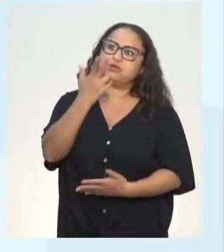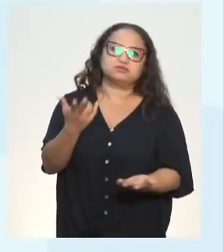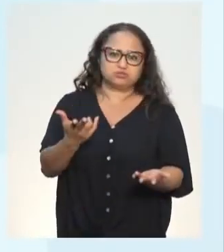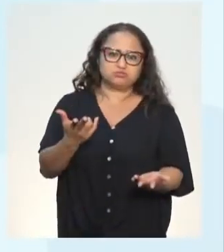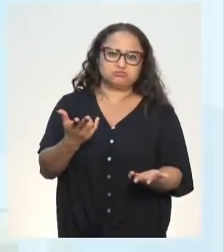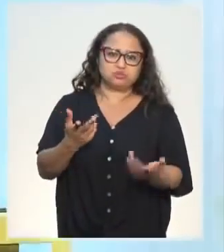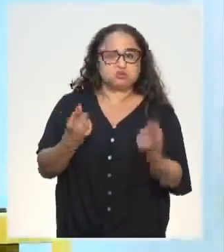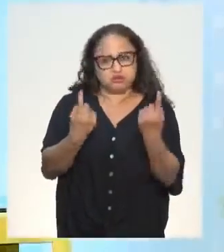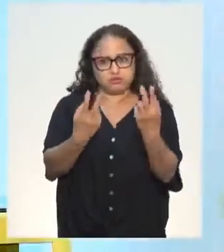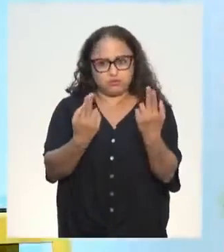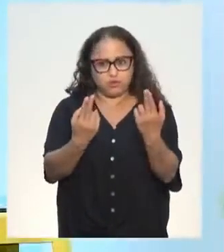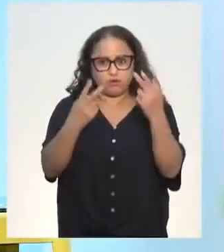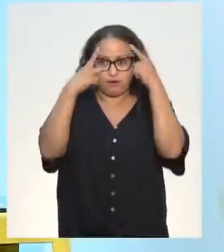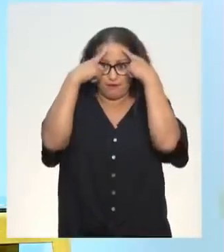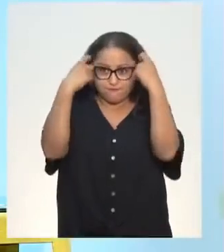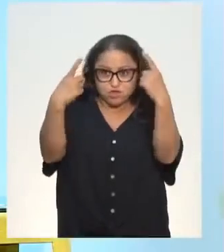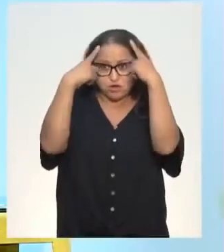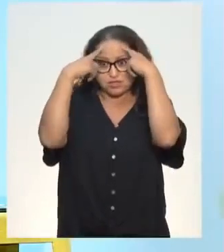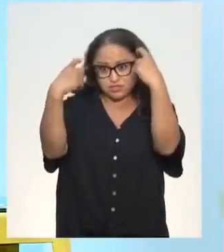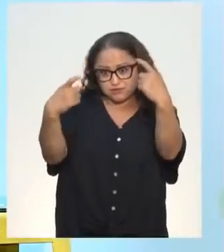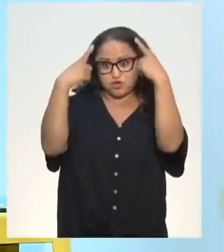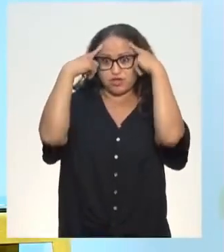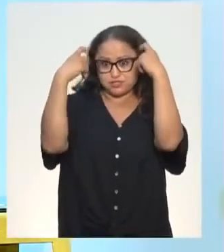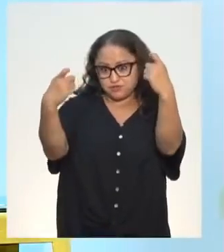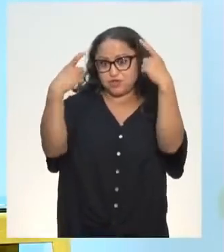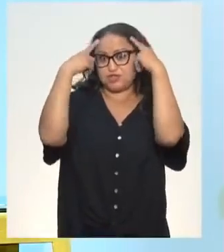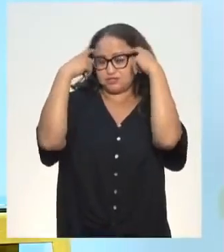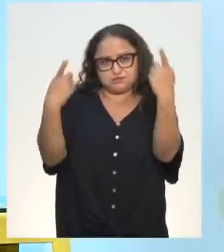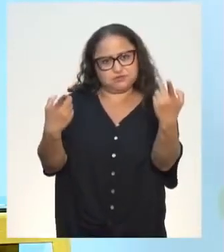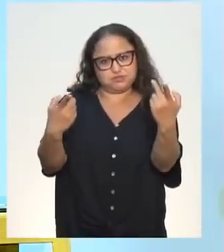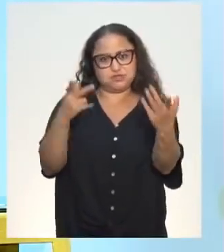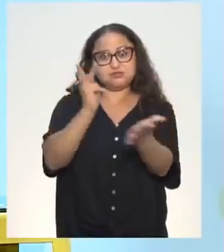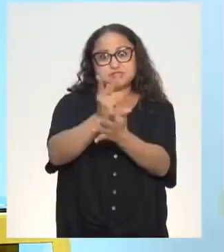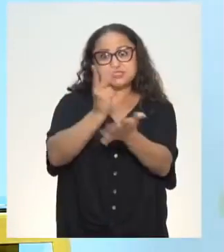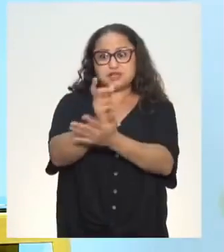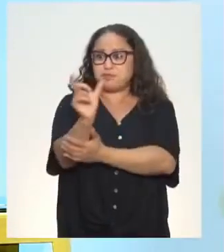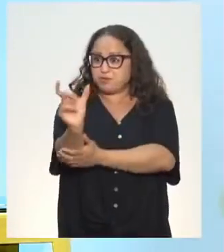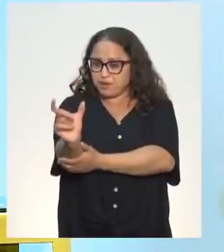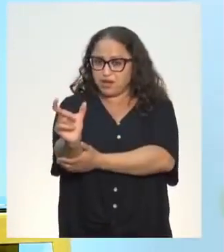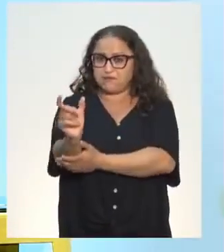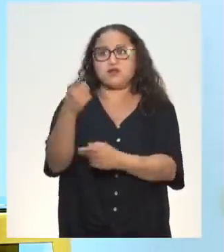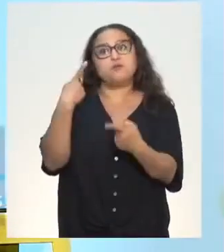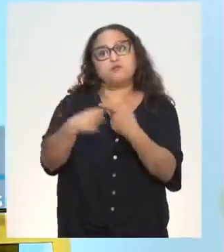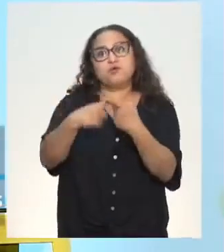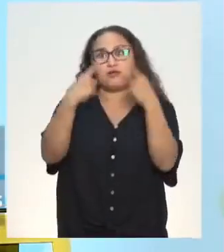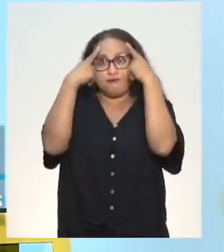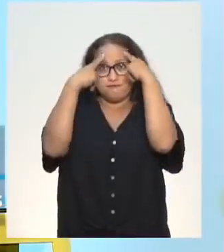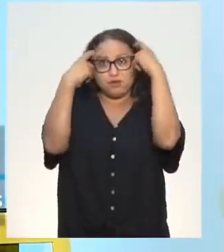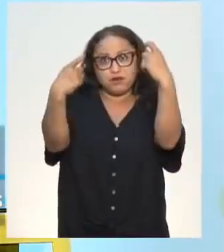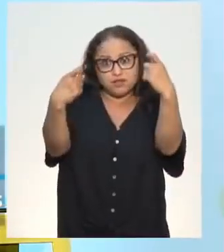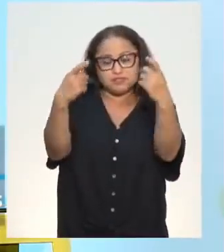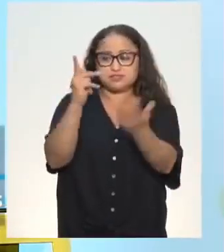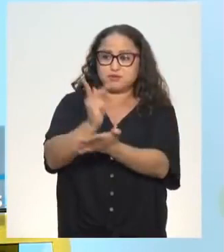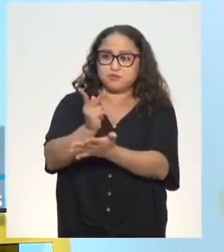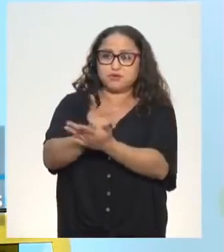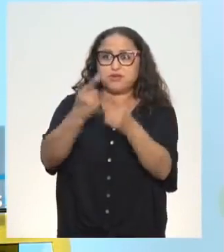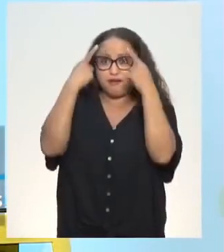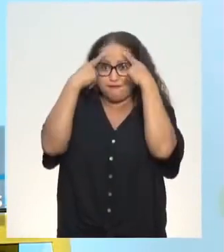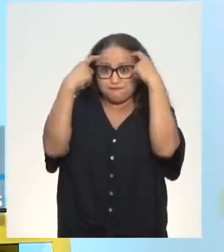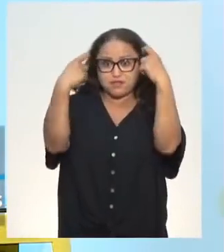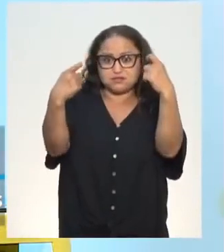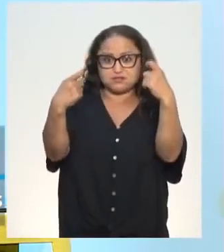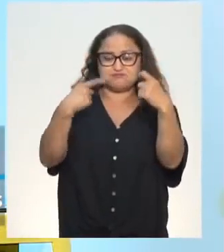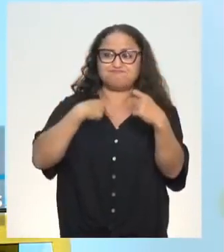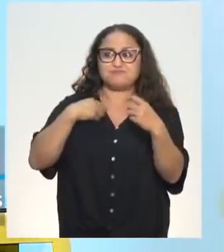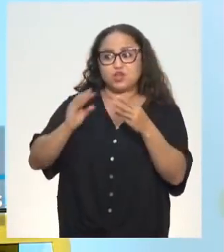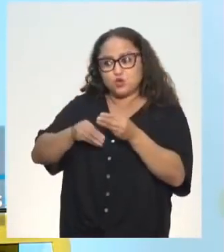Aí você coloca 10 mil vezes a palavra violência, porque a violência, porque a violência, porque a violência. Aí é onde eu devolvo o texto e